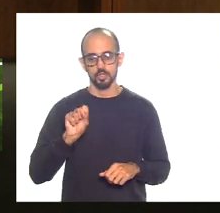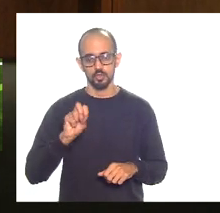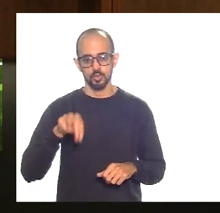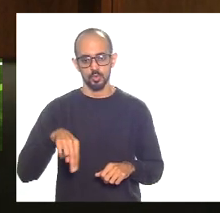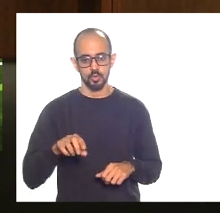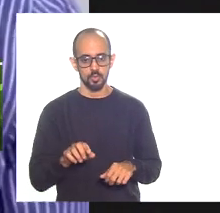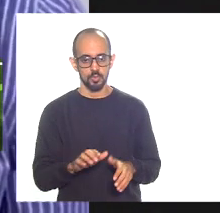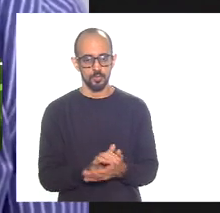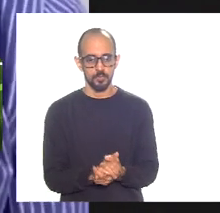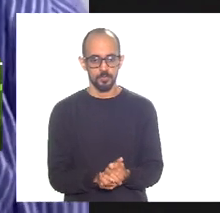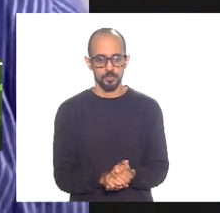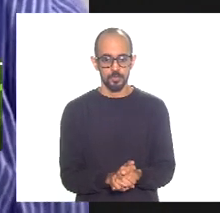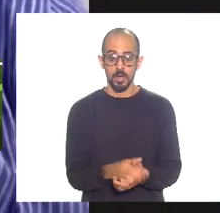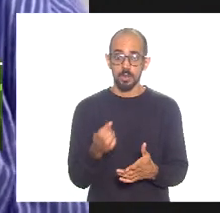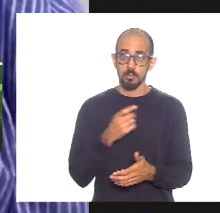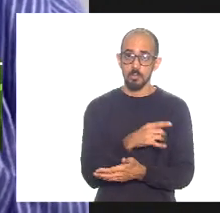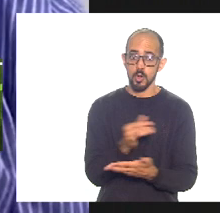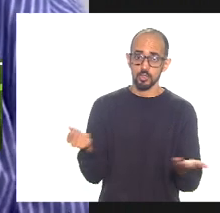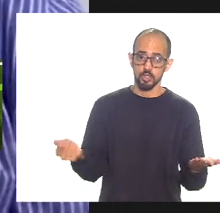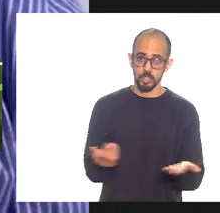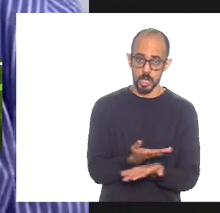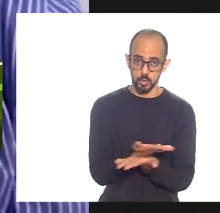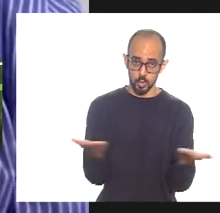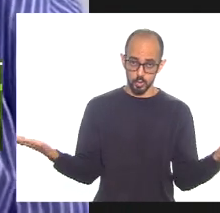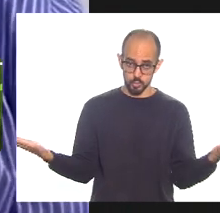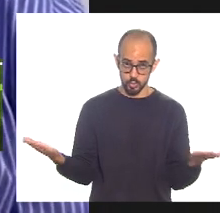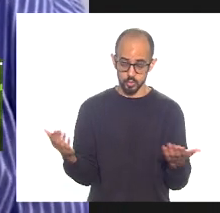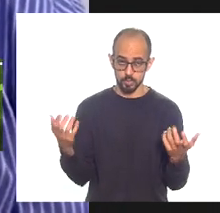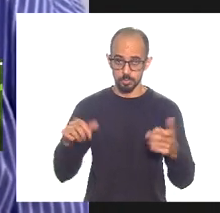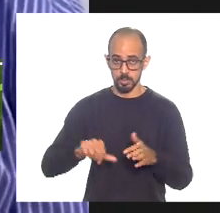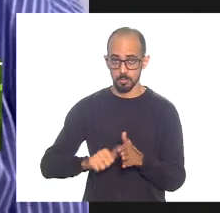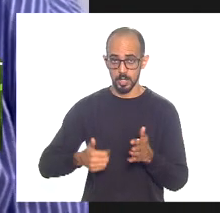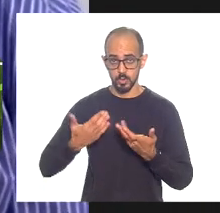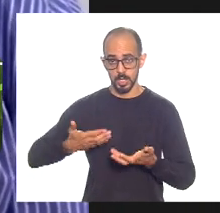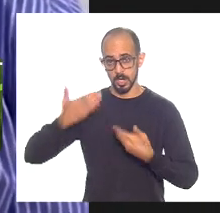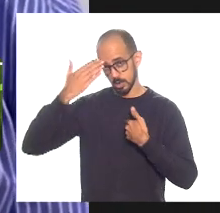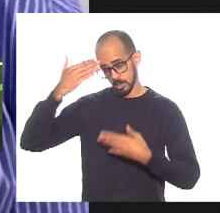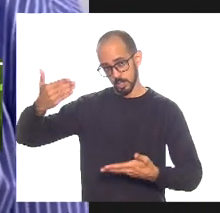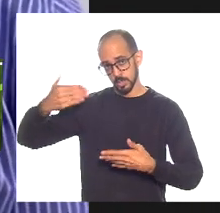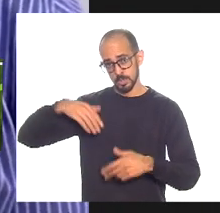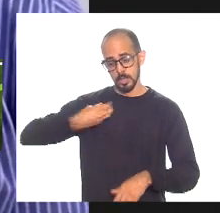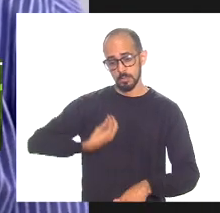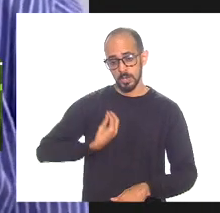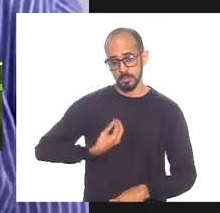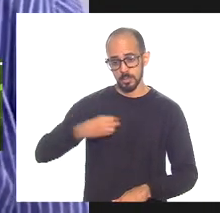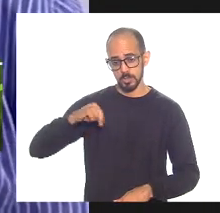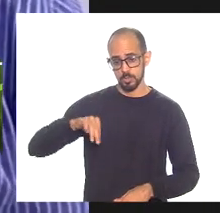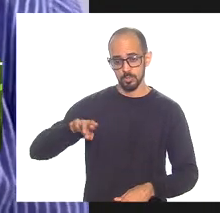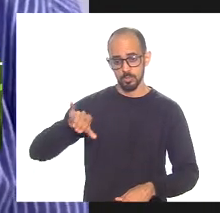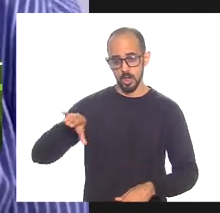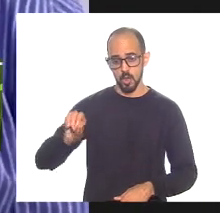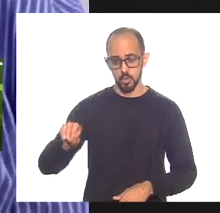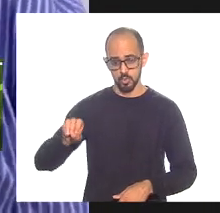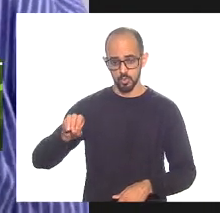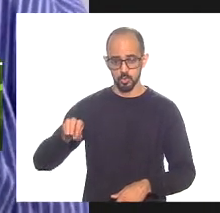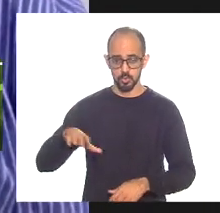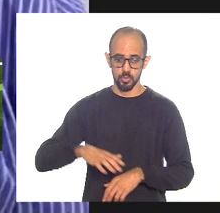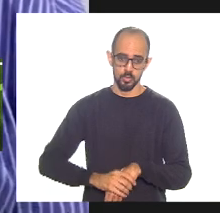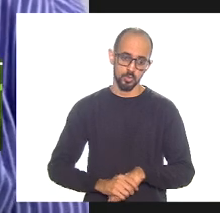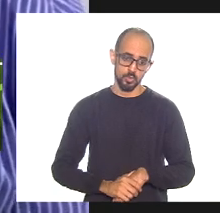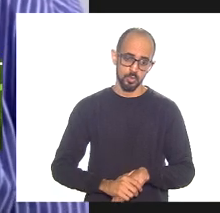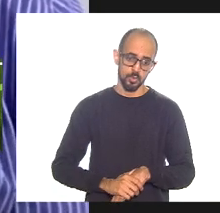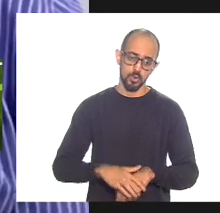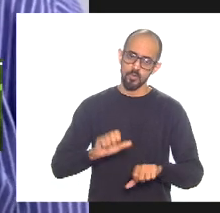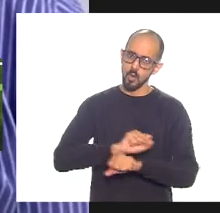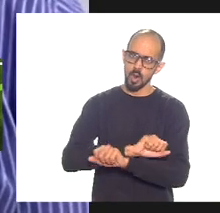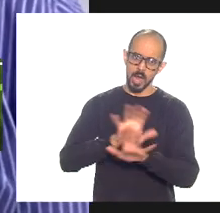bom dia a todos primeiramente quero agradecer a participação do senhor Mauro muito ficou bem